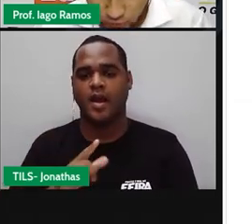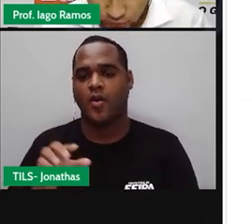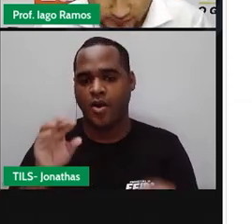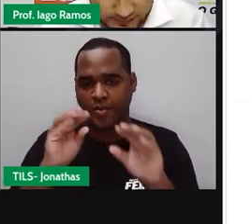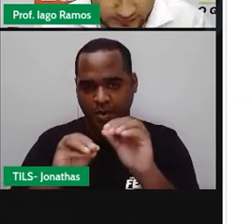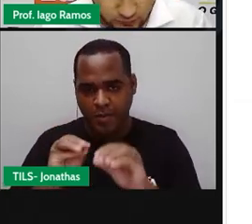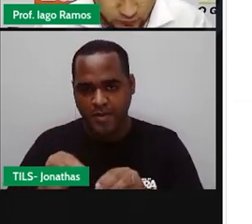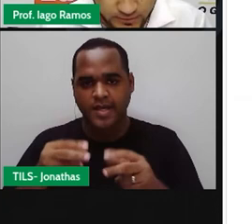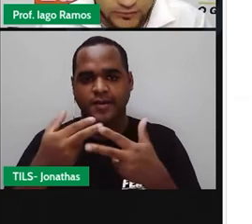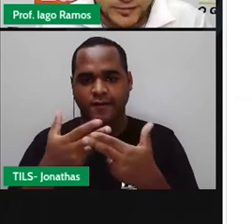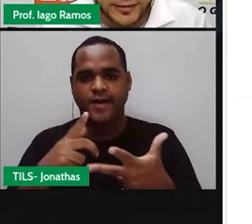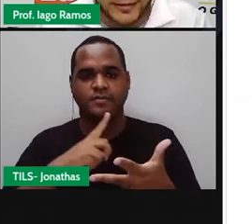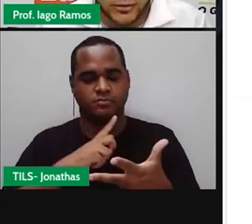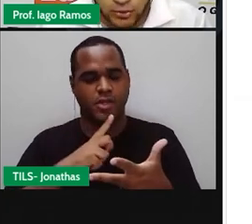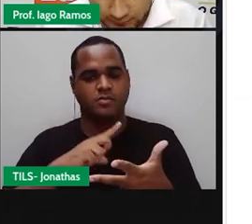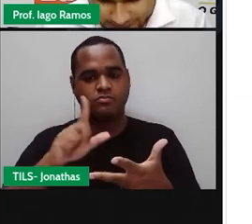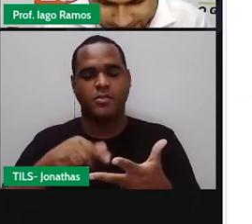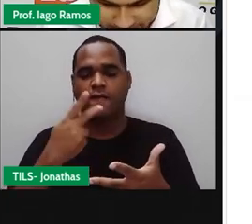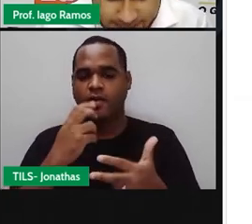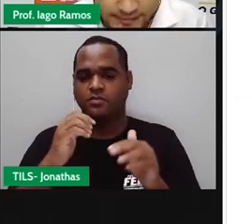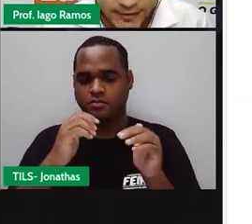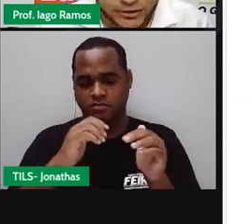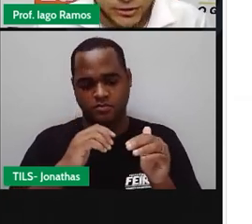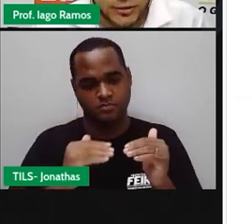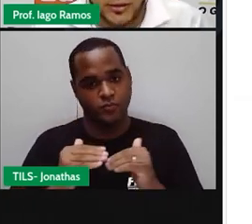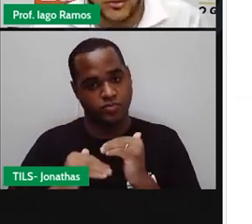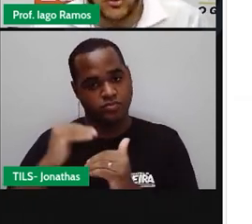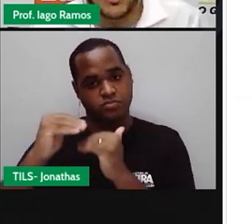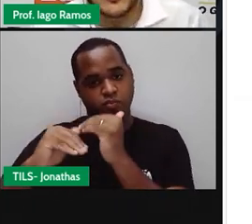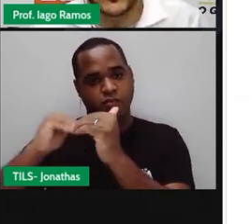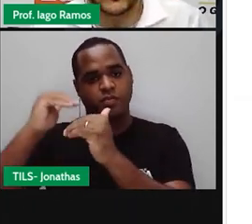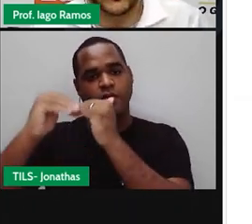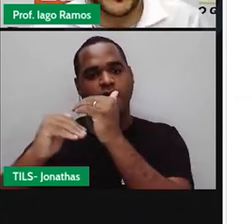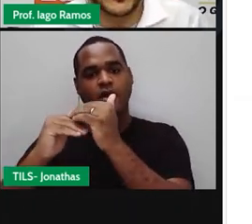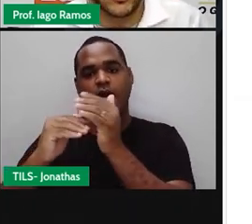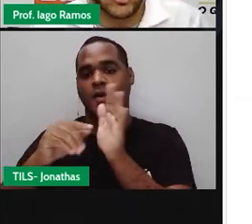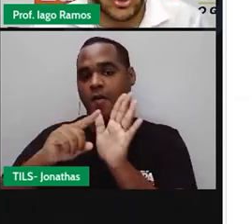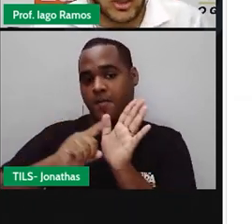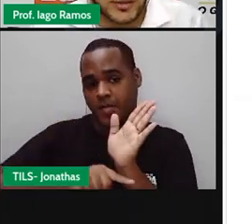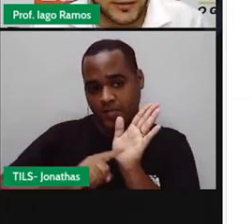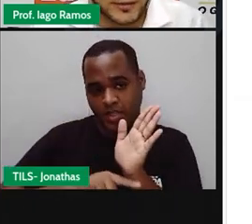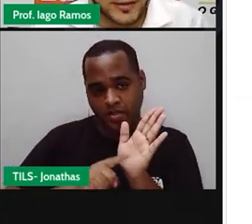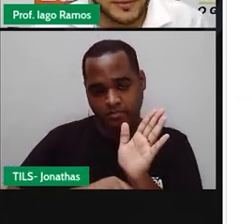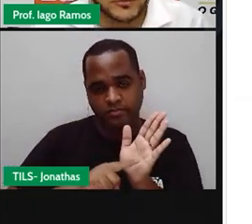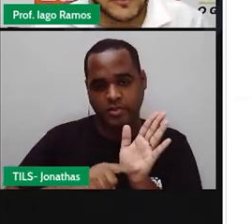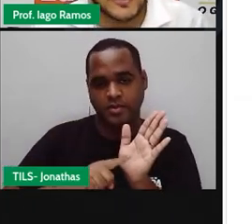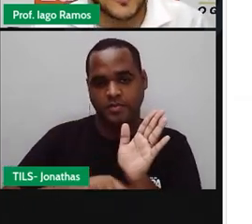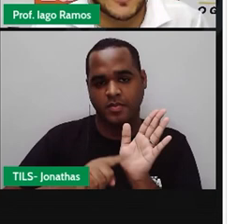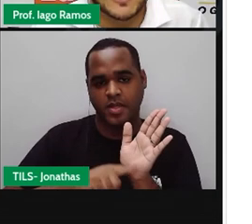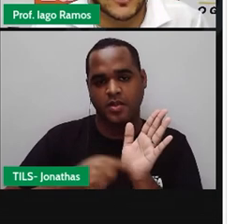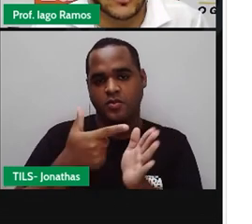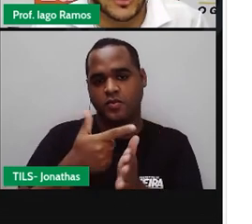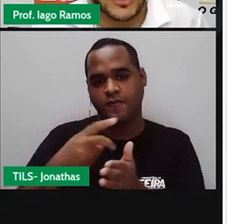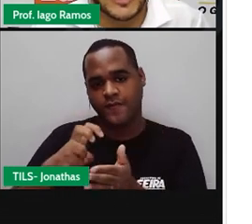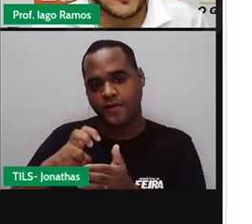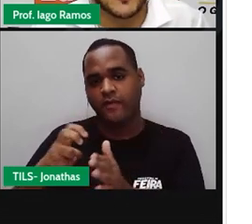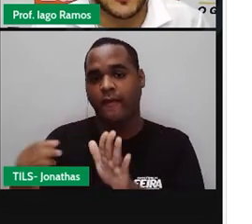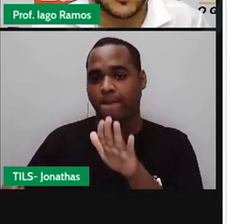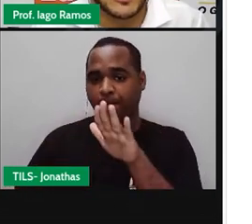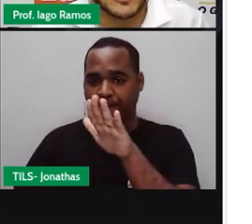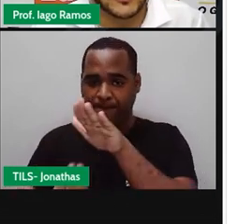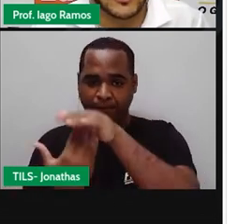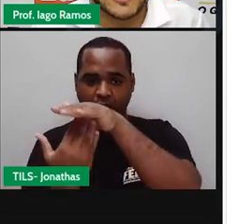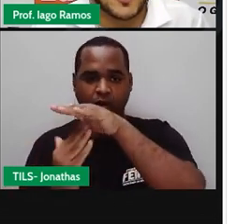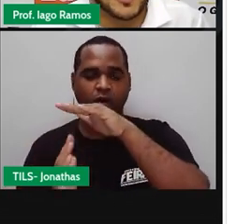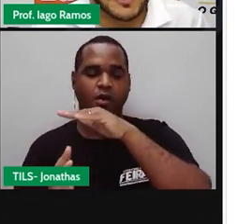todos esses números em ordem crescente, começou do menor, que é menos 225, e